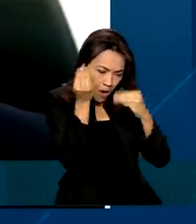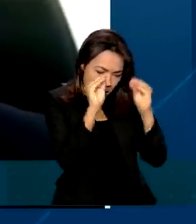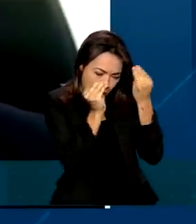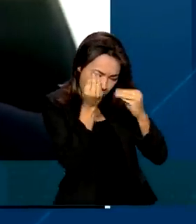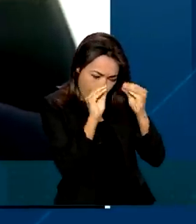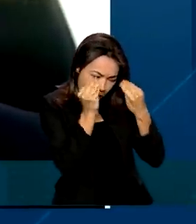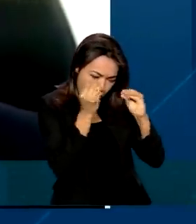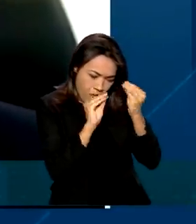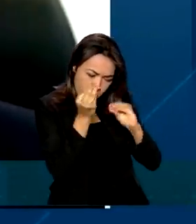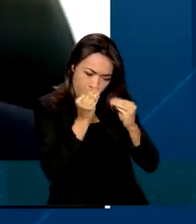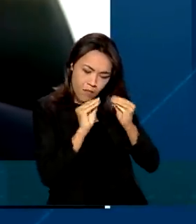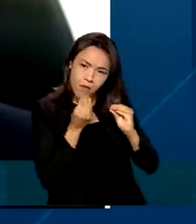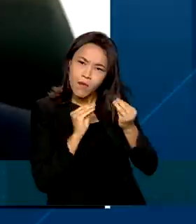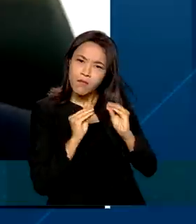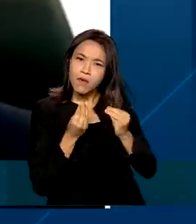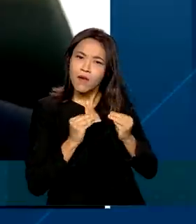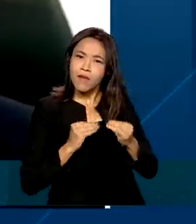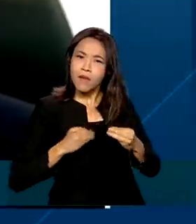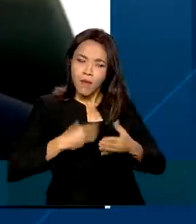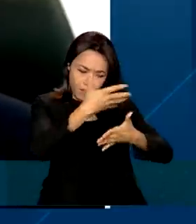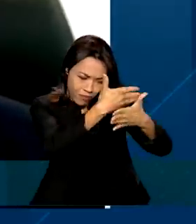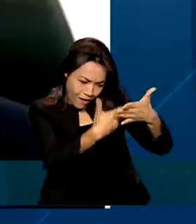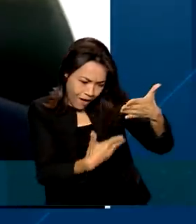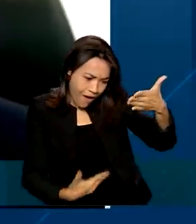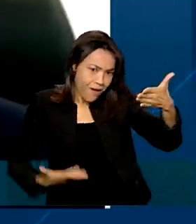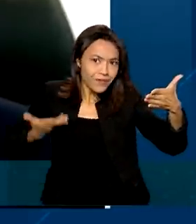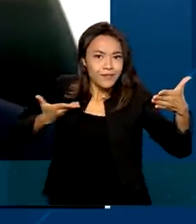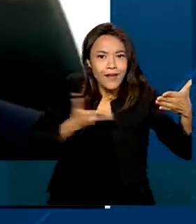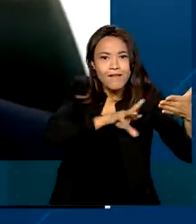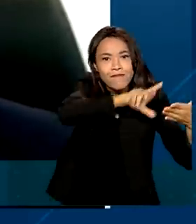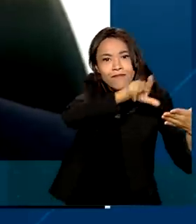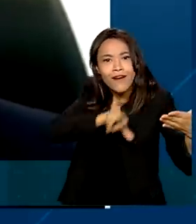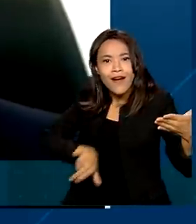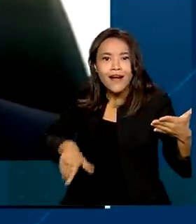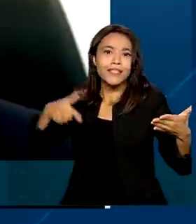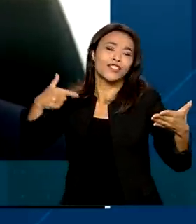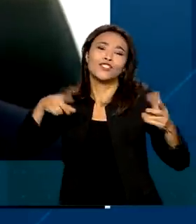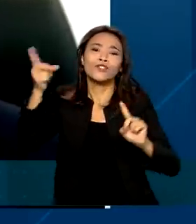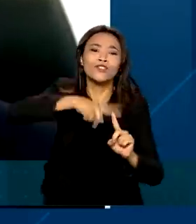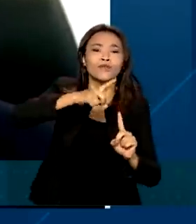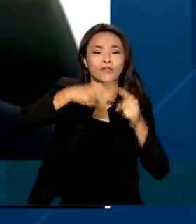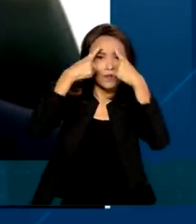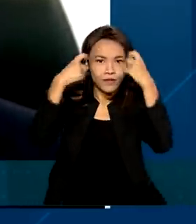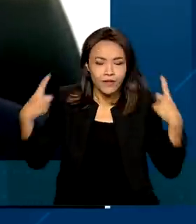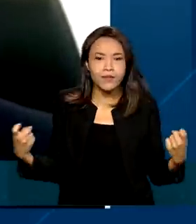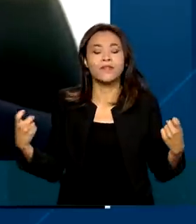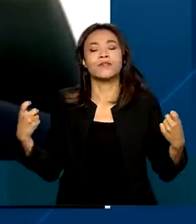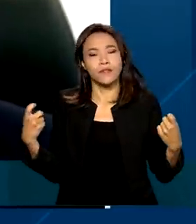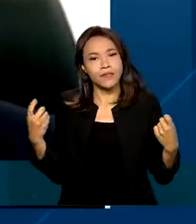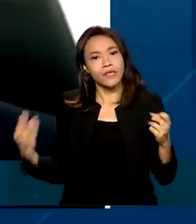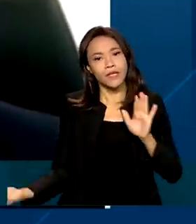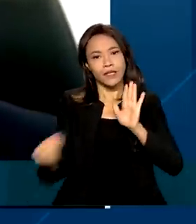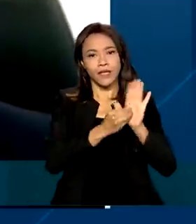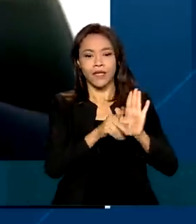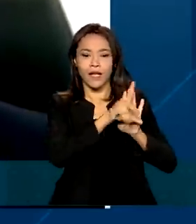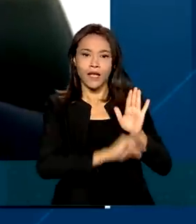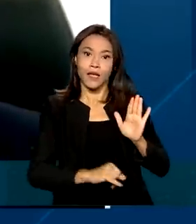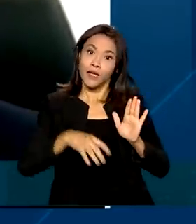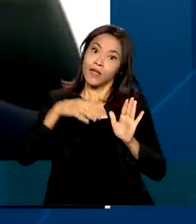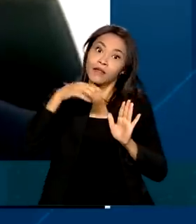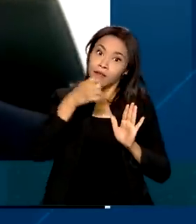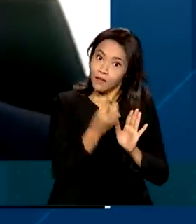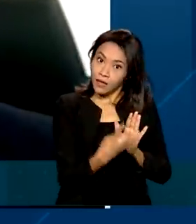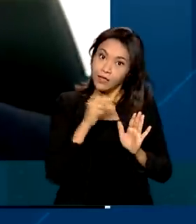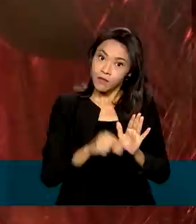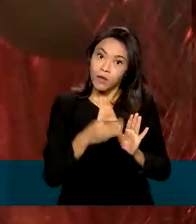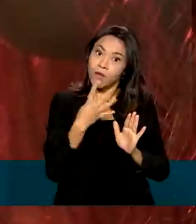que contemplemos, a partir de agora, as diversas formas de violência tipificadas na Lei nº.431,